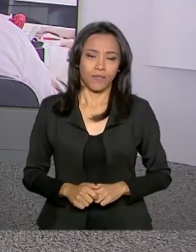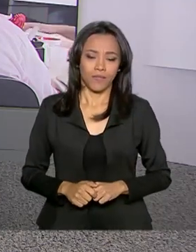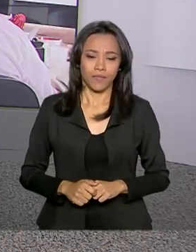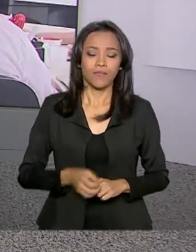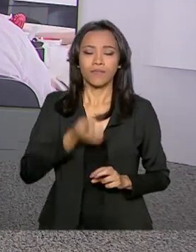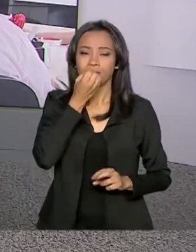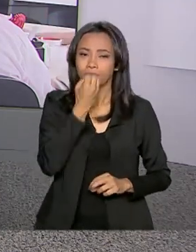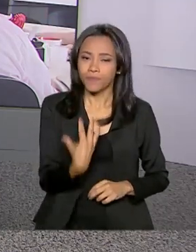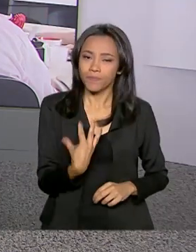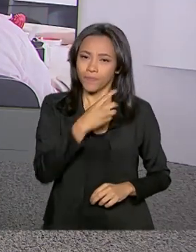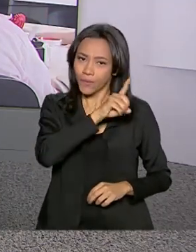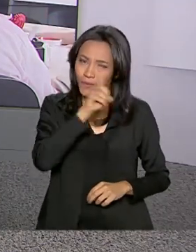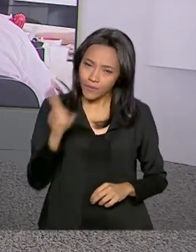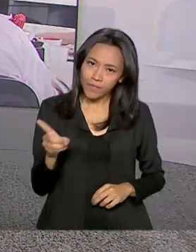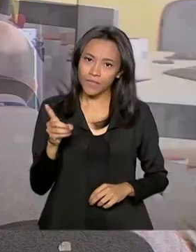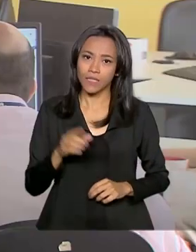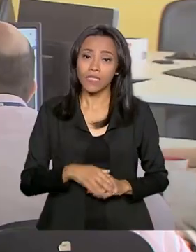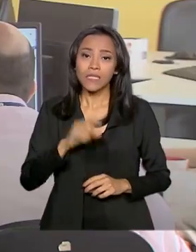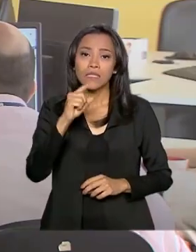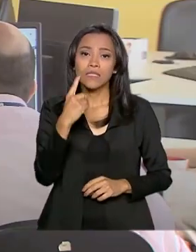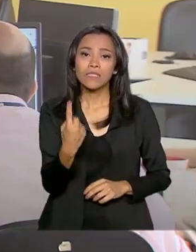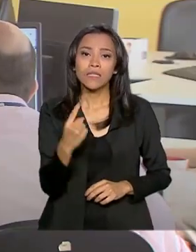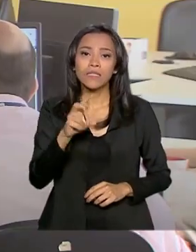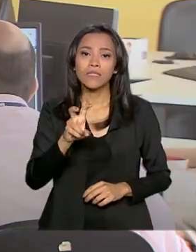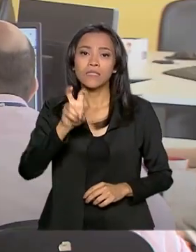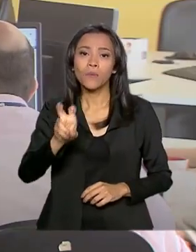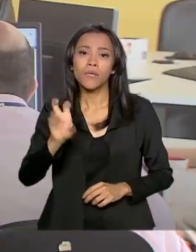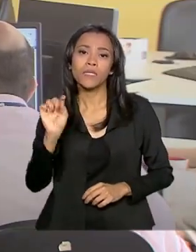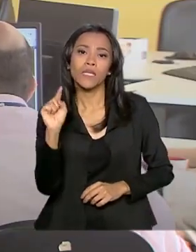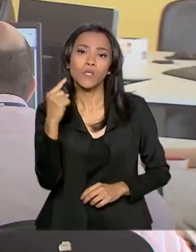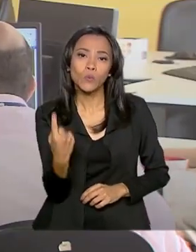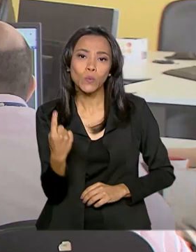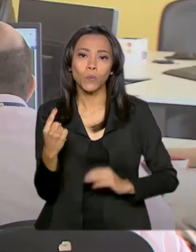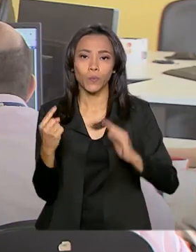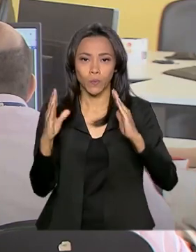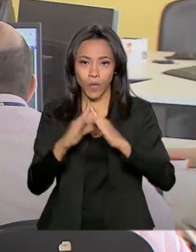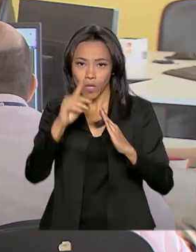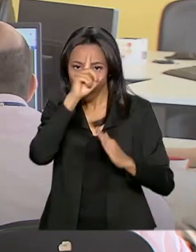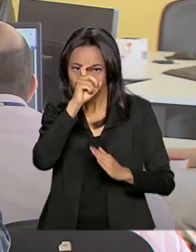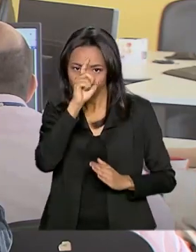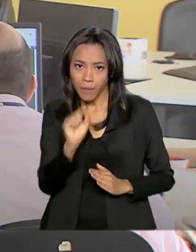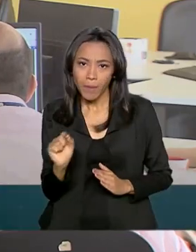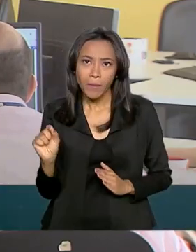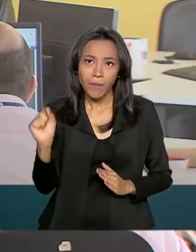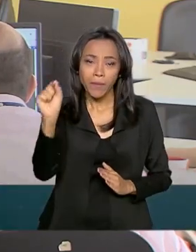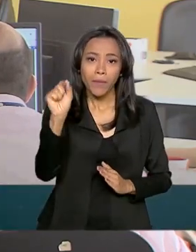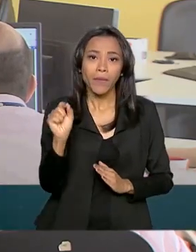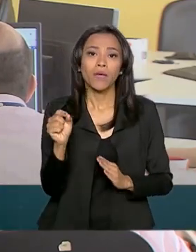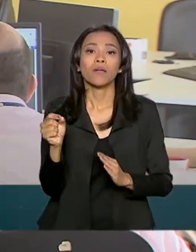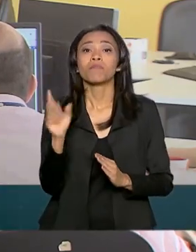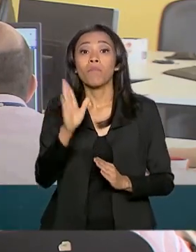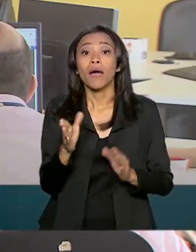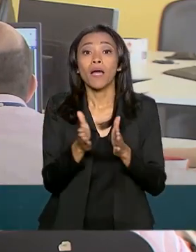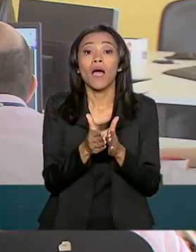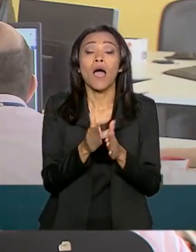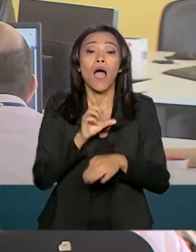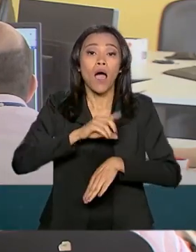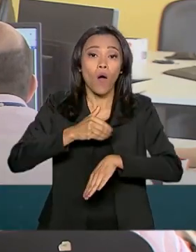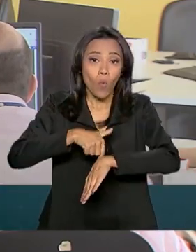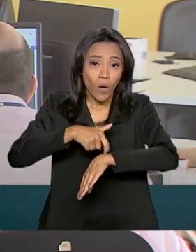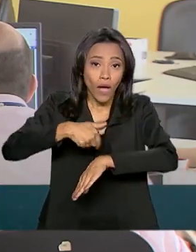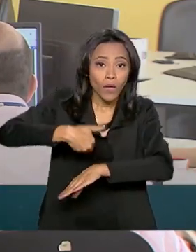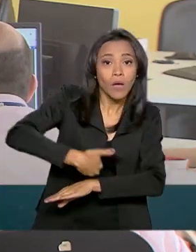Bom dia Carla. 151 unidades de saúde da família foram inscritas para ampliar o horário de atendimento à